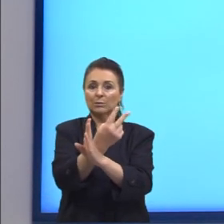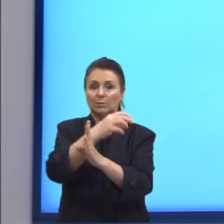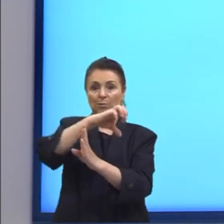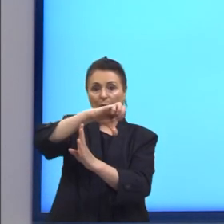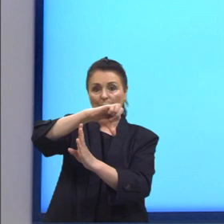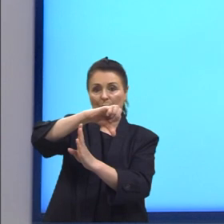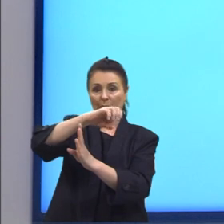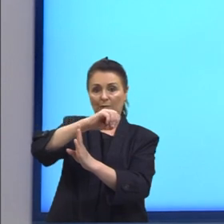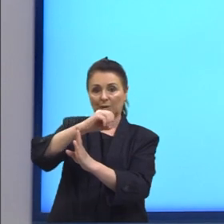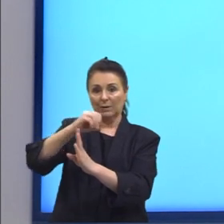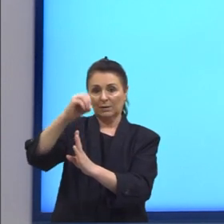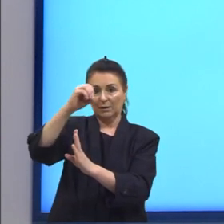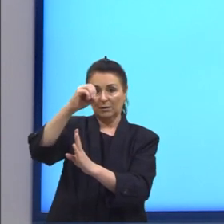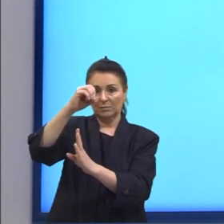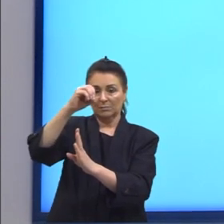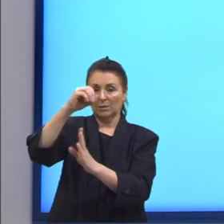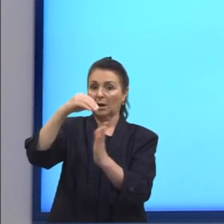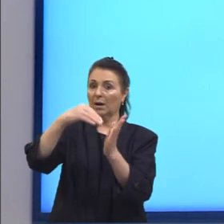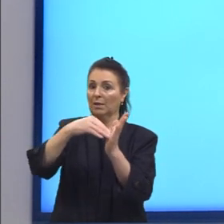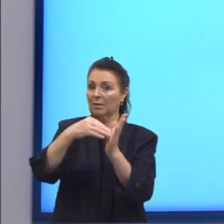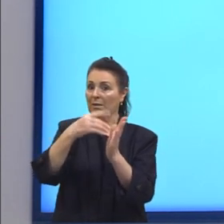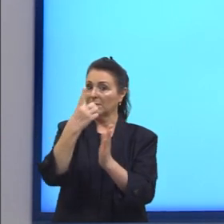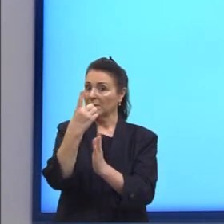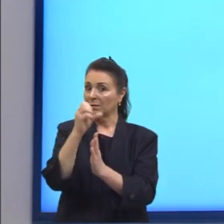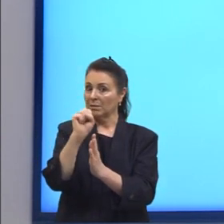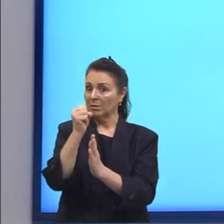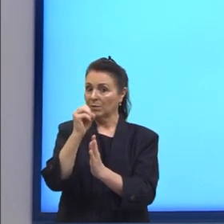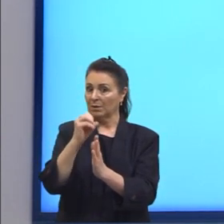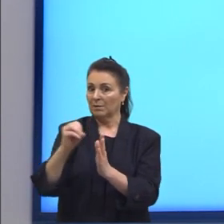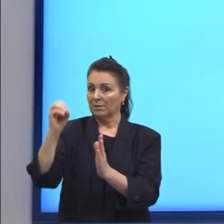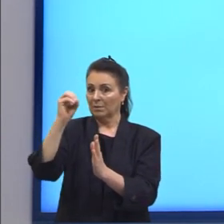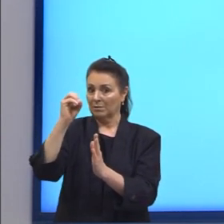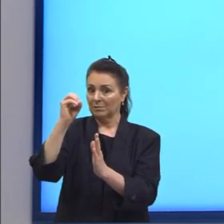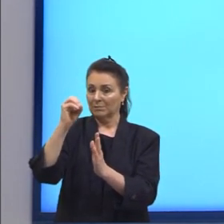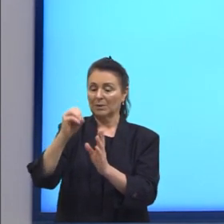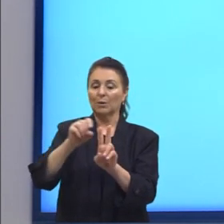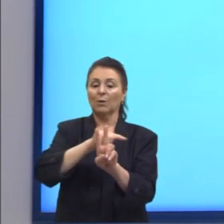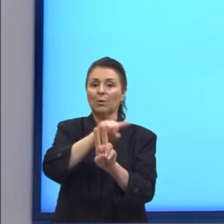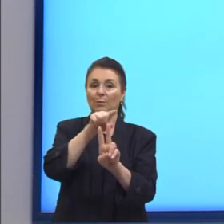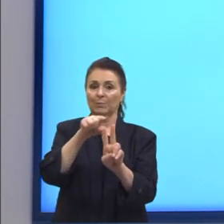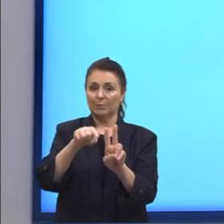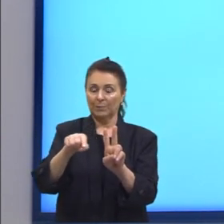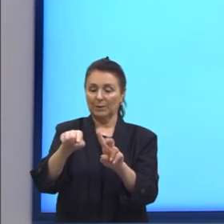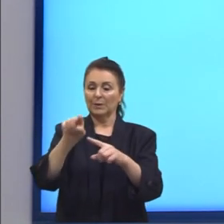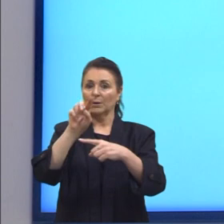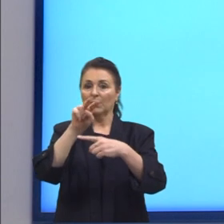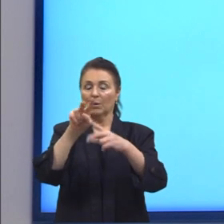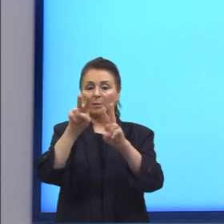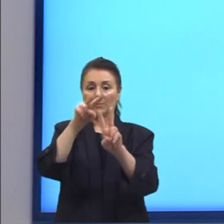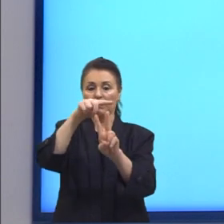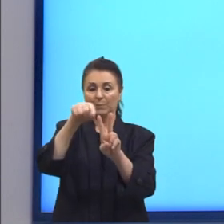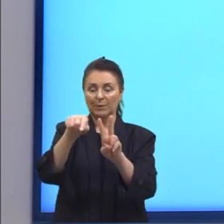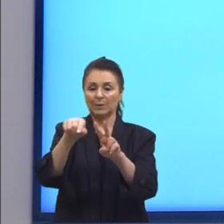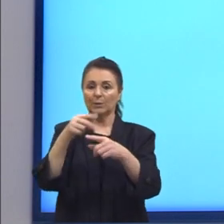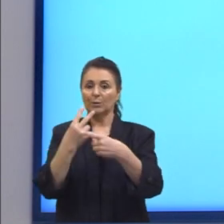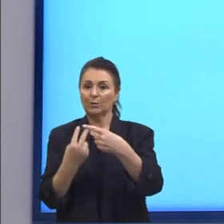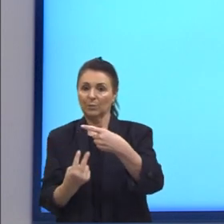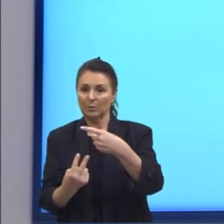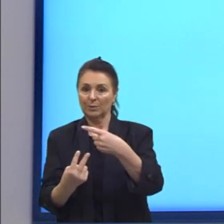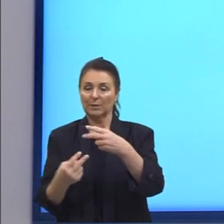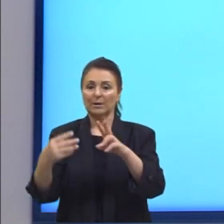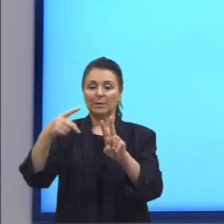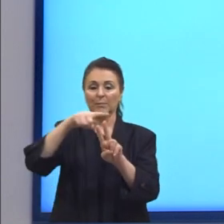graus até 180 graus ou ainda π sobre 2 até π radianos.